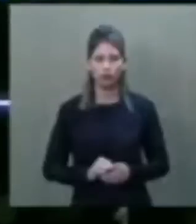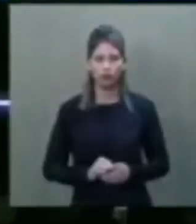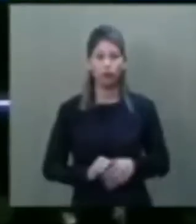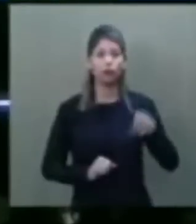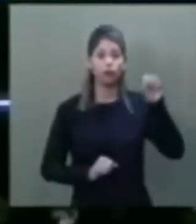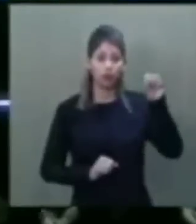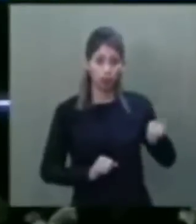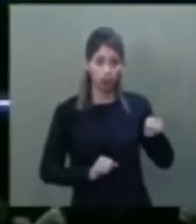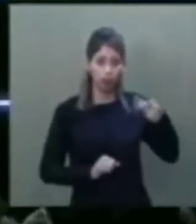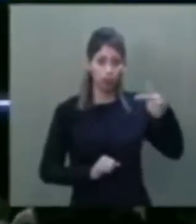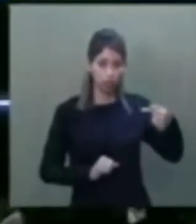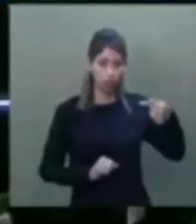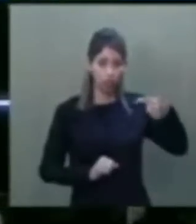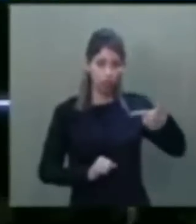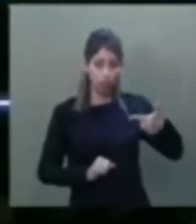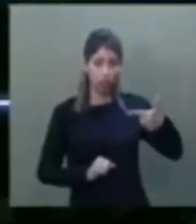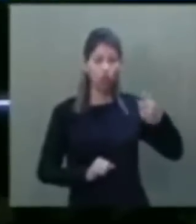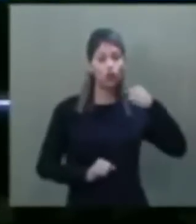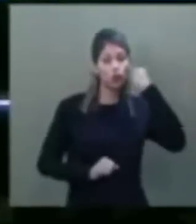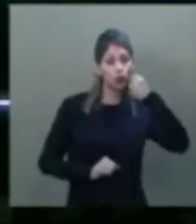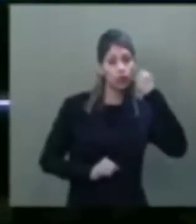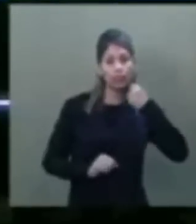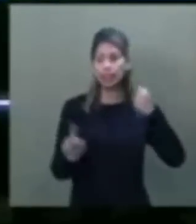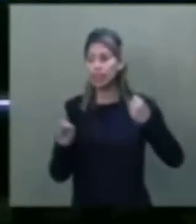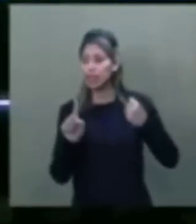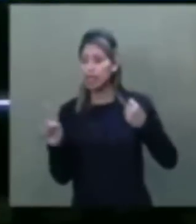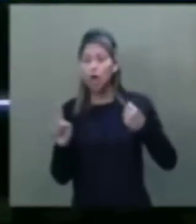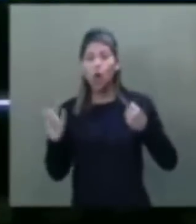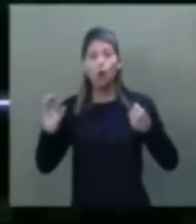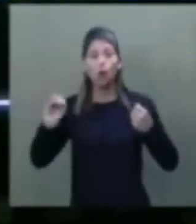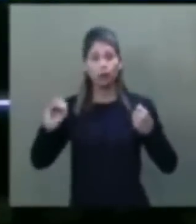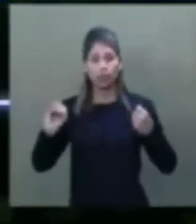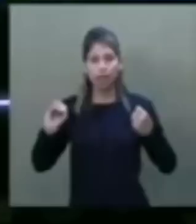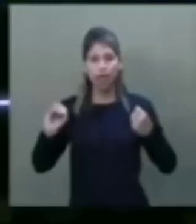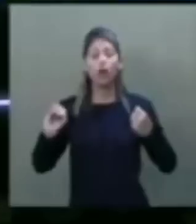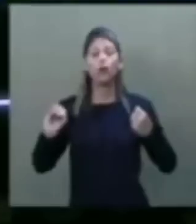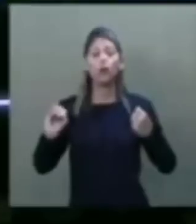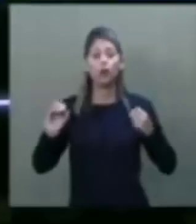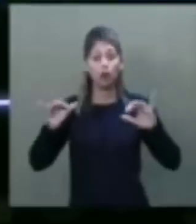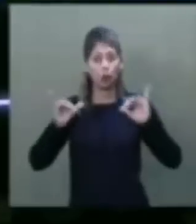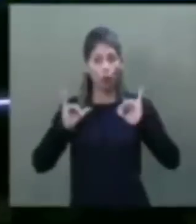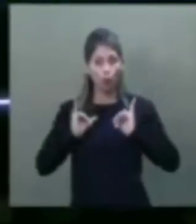Votaram, sim, 72 senadores, não um senador, nenhuma abstenção.